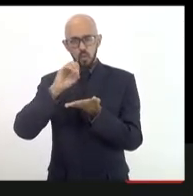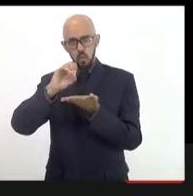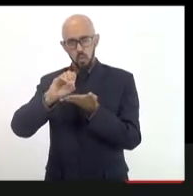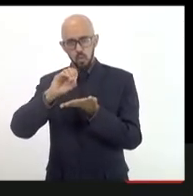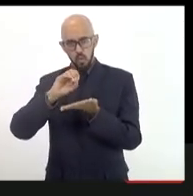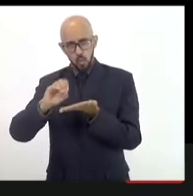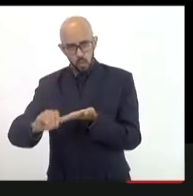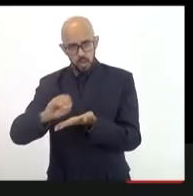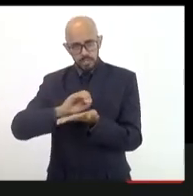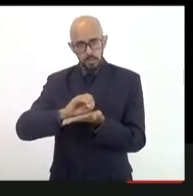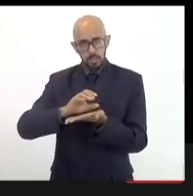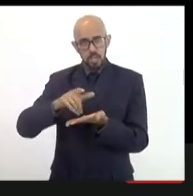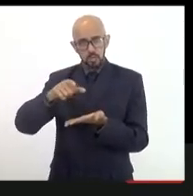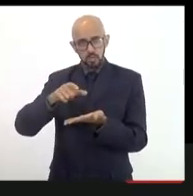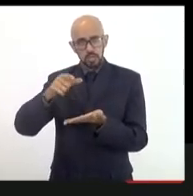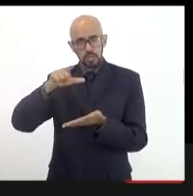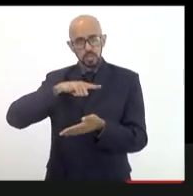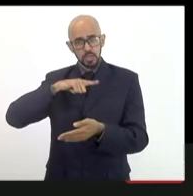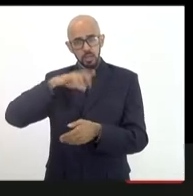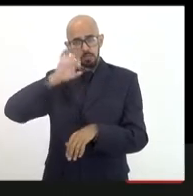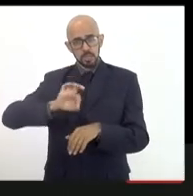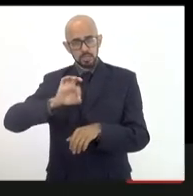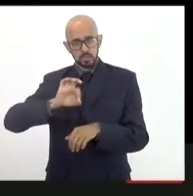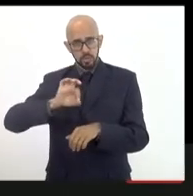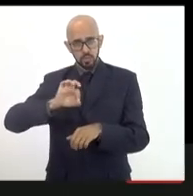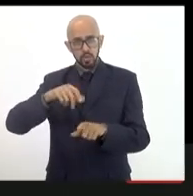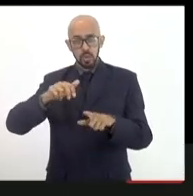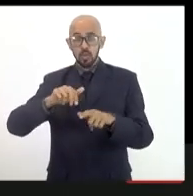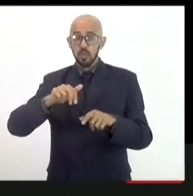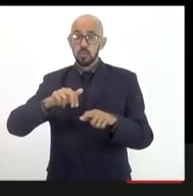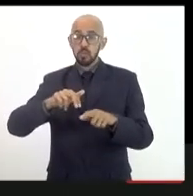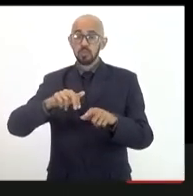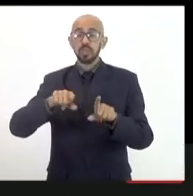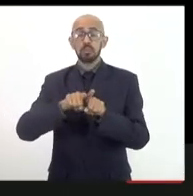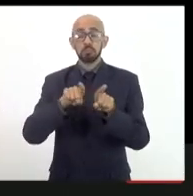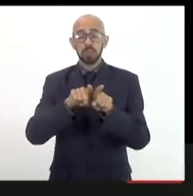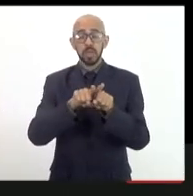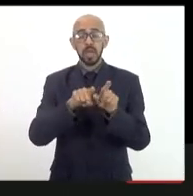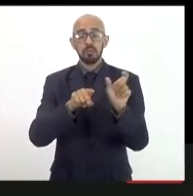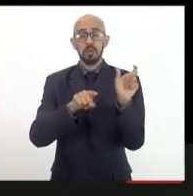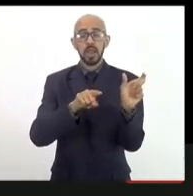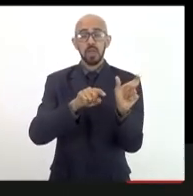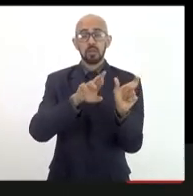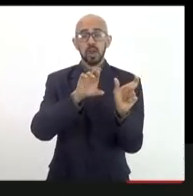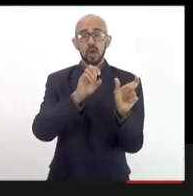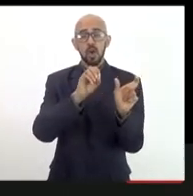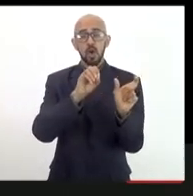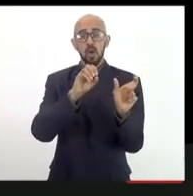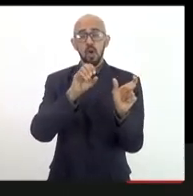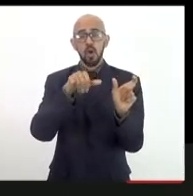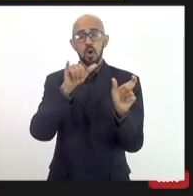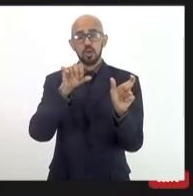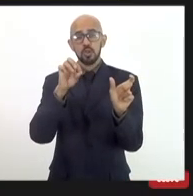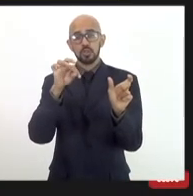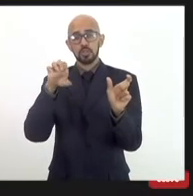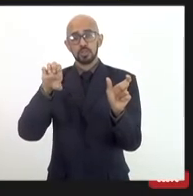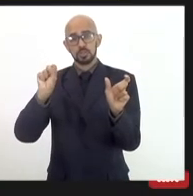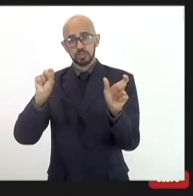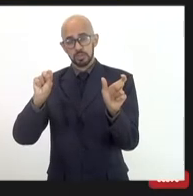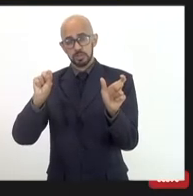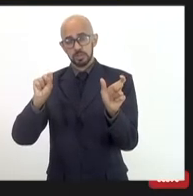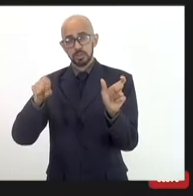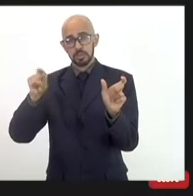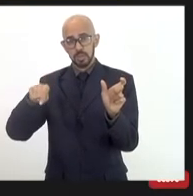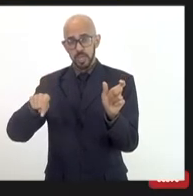percentual muito grande. Então, como a palavra royalties, se pegar teoricamente, ela remete a você